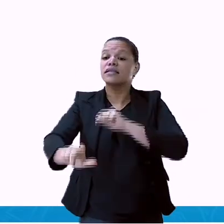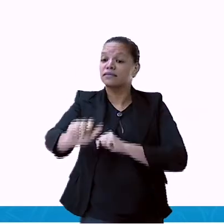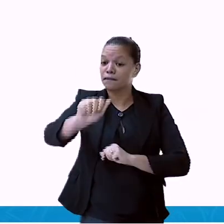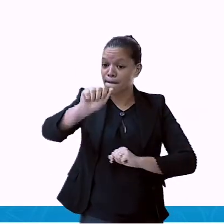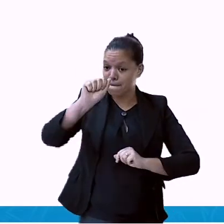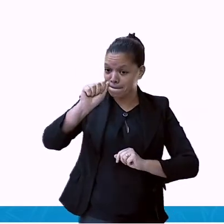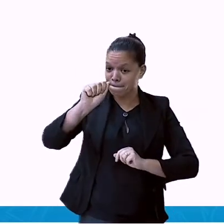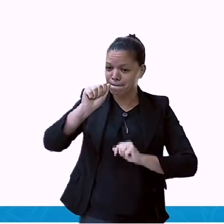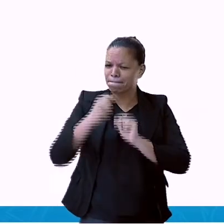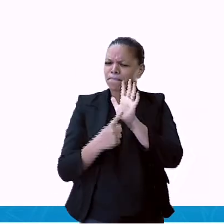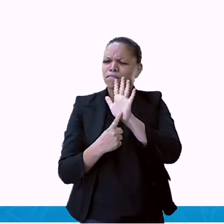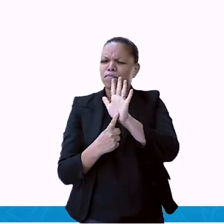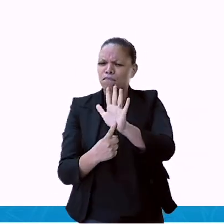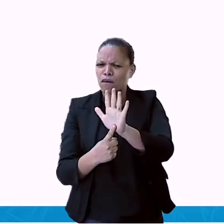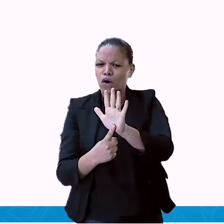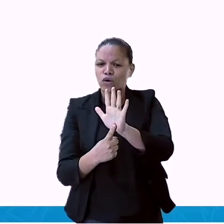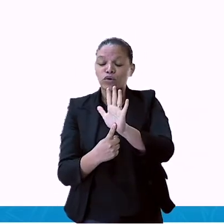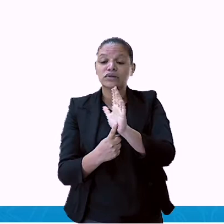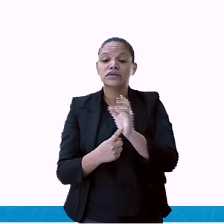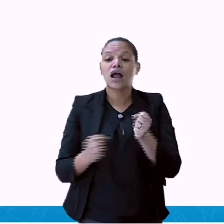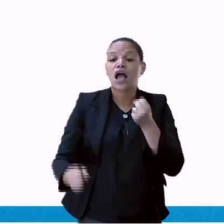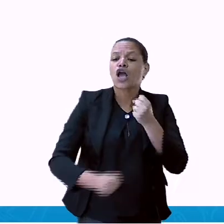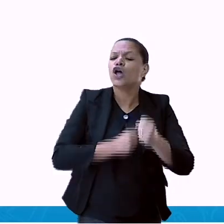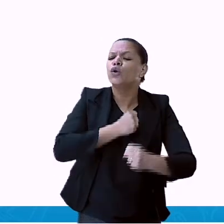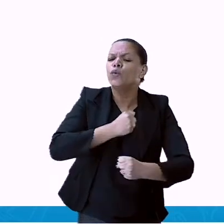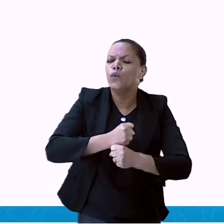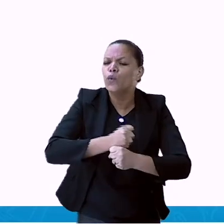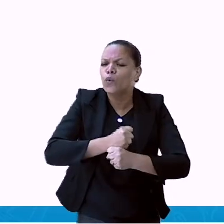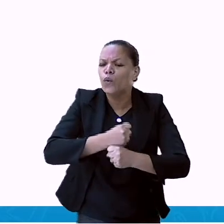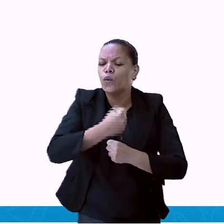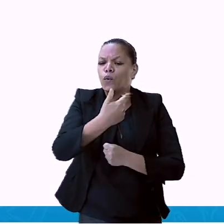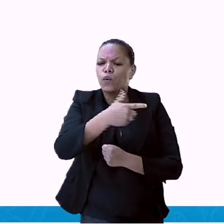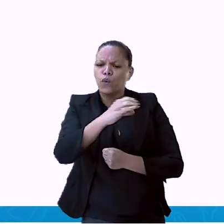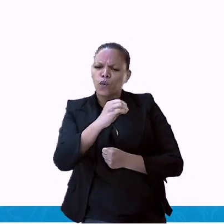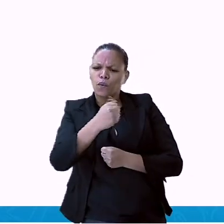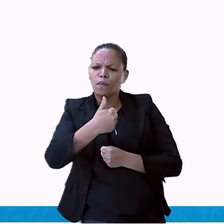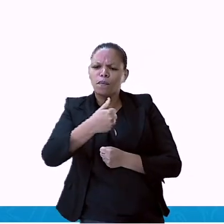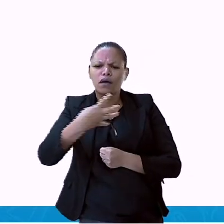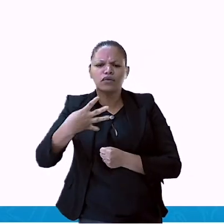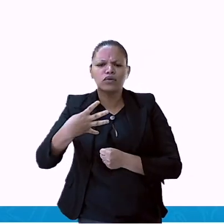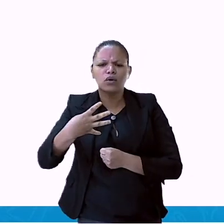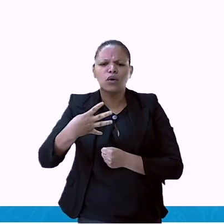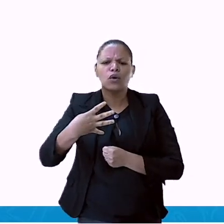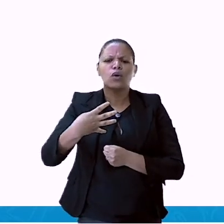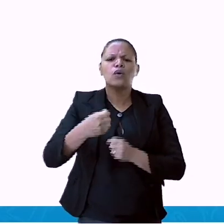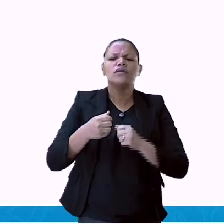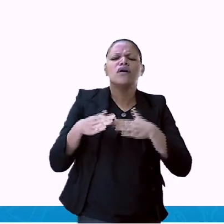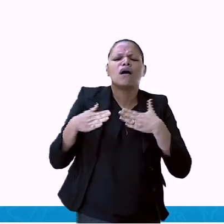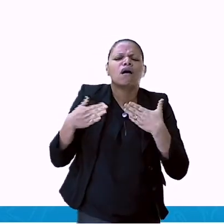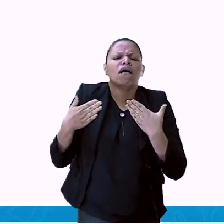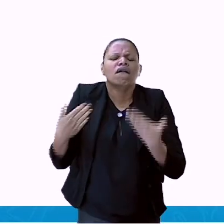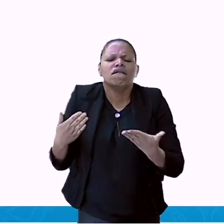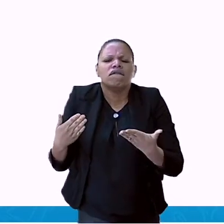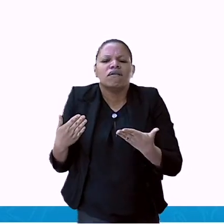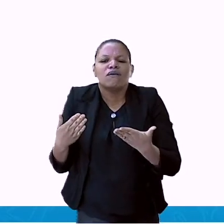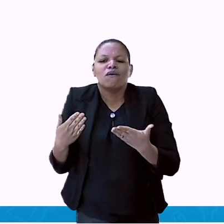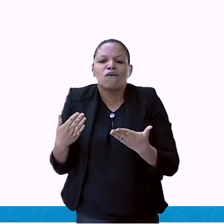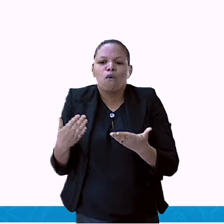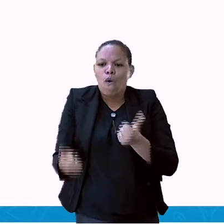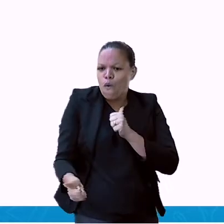A, fala o seguinte. Em 2014, qual modalidade tinha mais